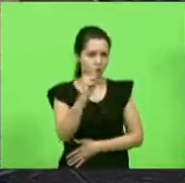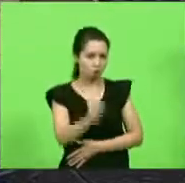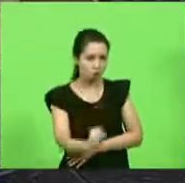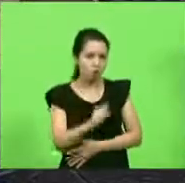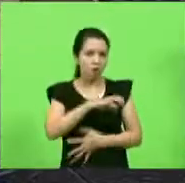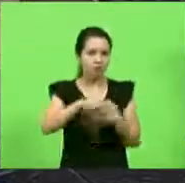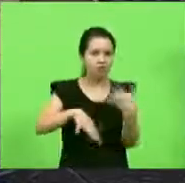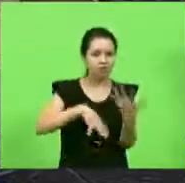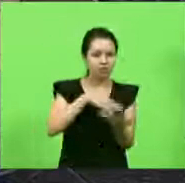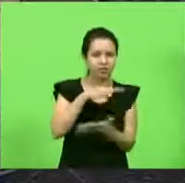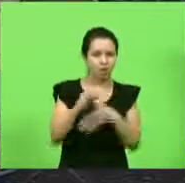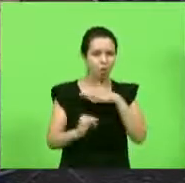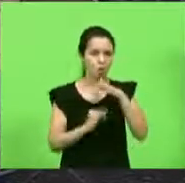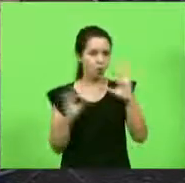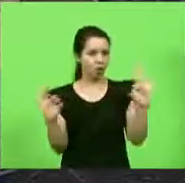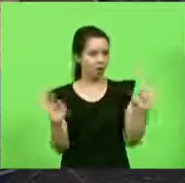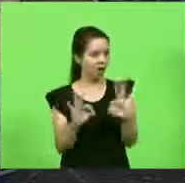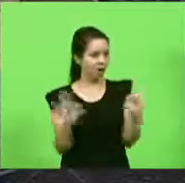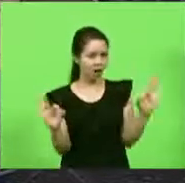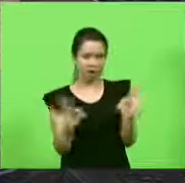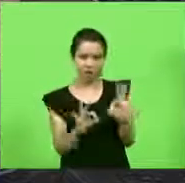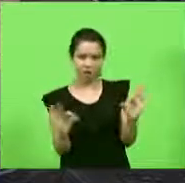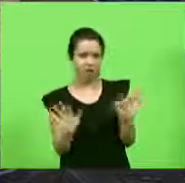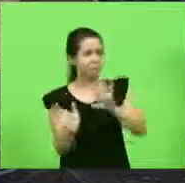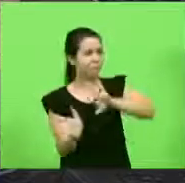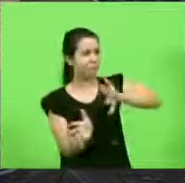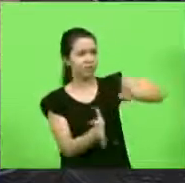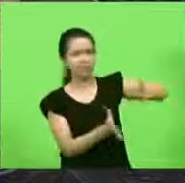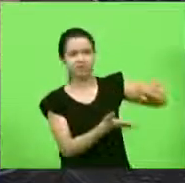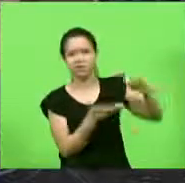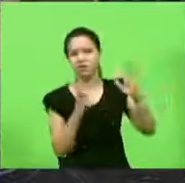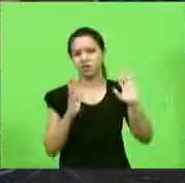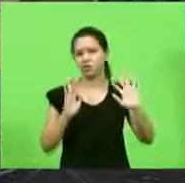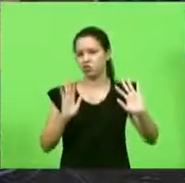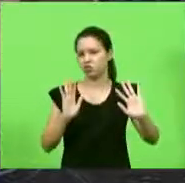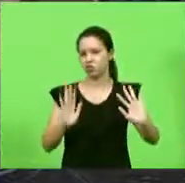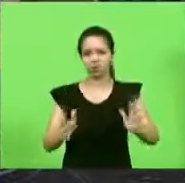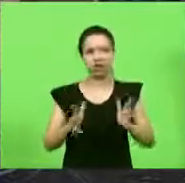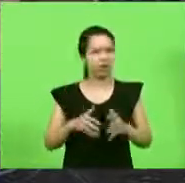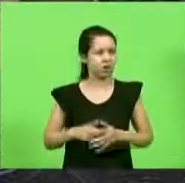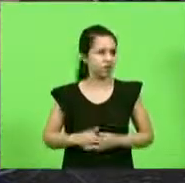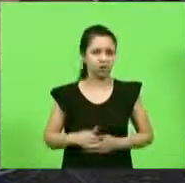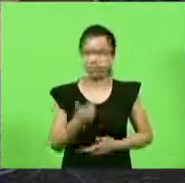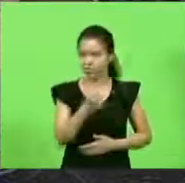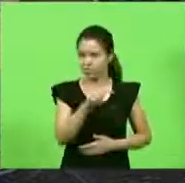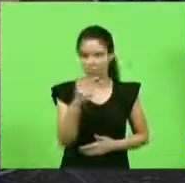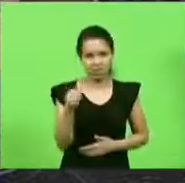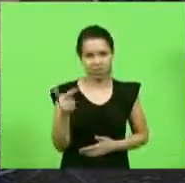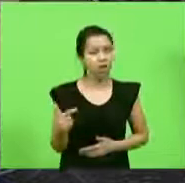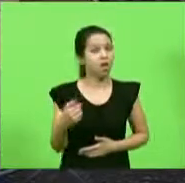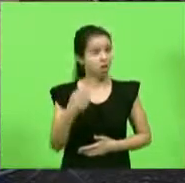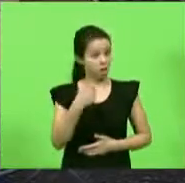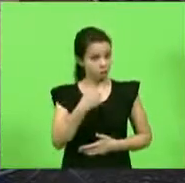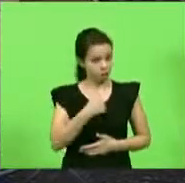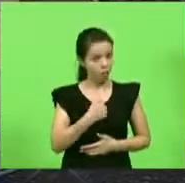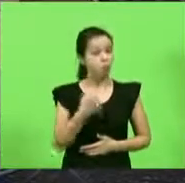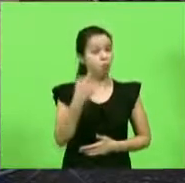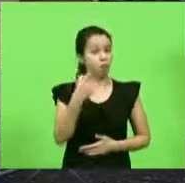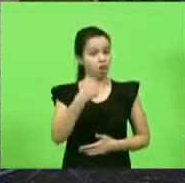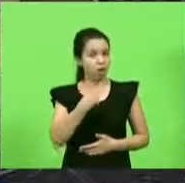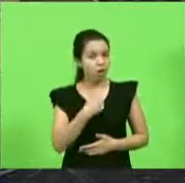revolução industrial, não é nada disso, não. Isso passou já. Isso não existe. Olha, eu, eu,